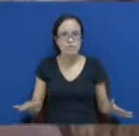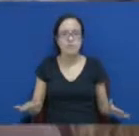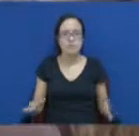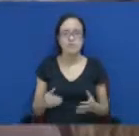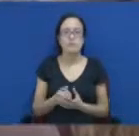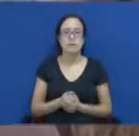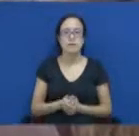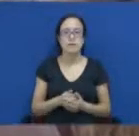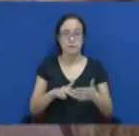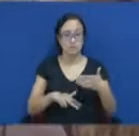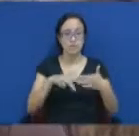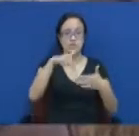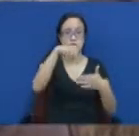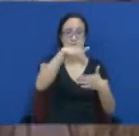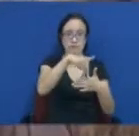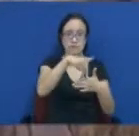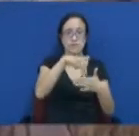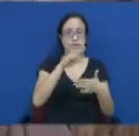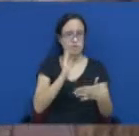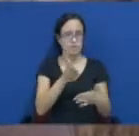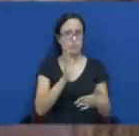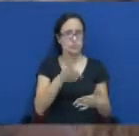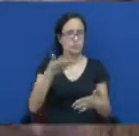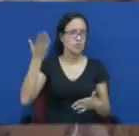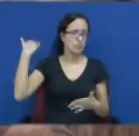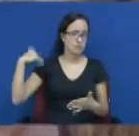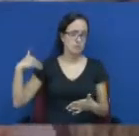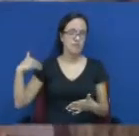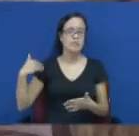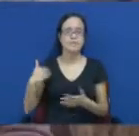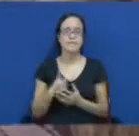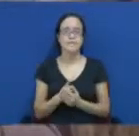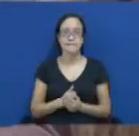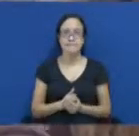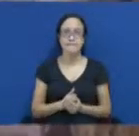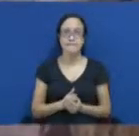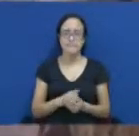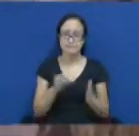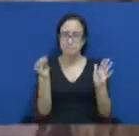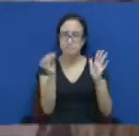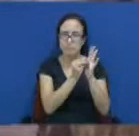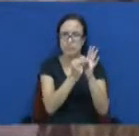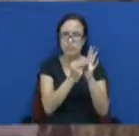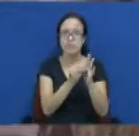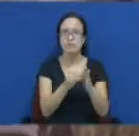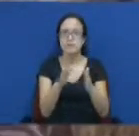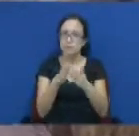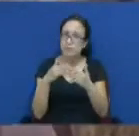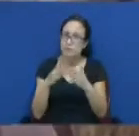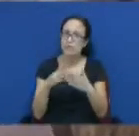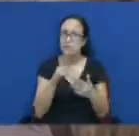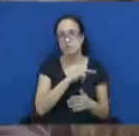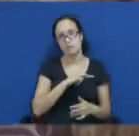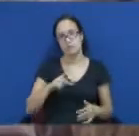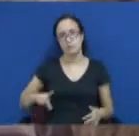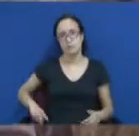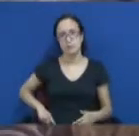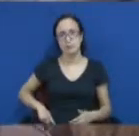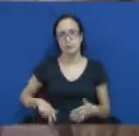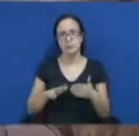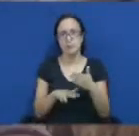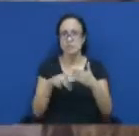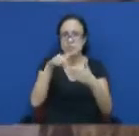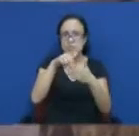tribuna livre mas é a terceira nós já fizemos várias vezes isso que a vossa excelência permitisse mesmo com a sessão